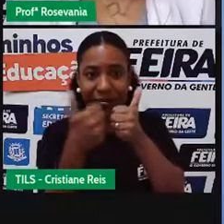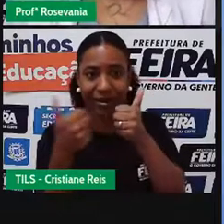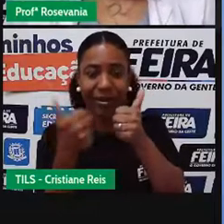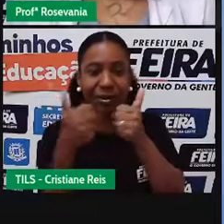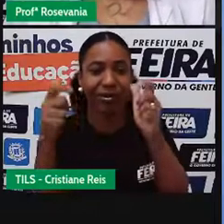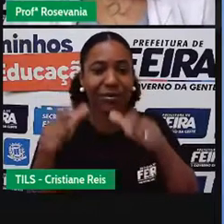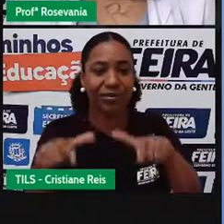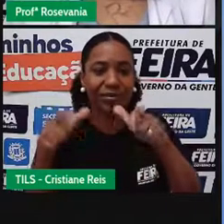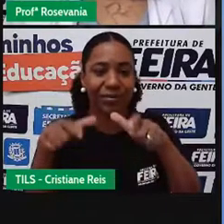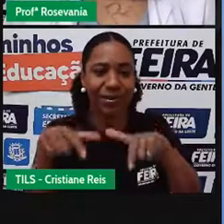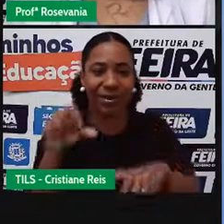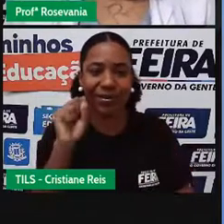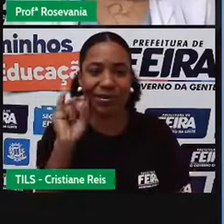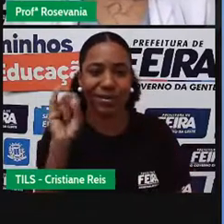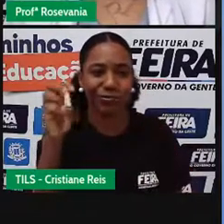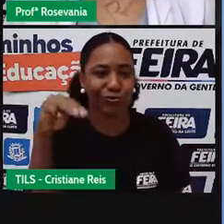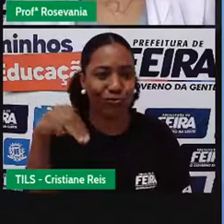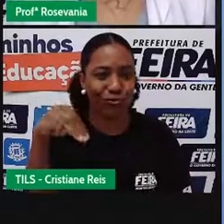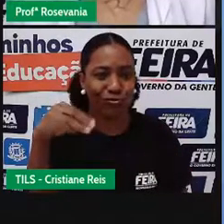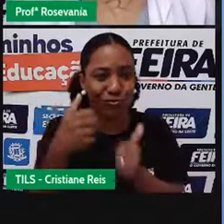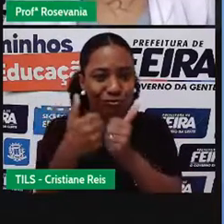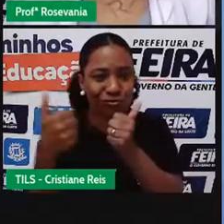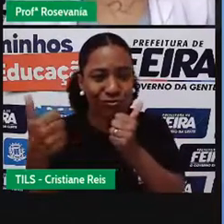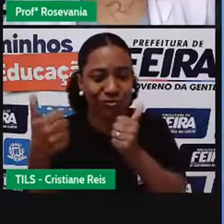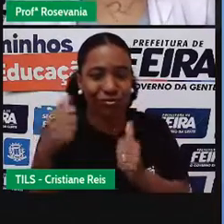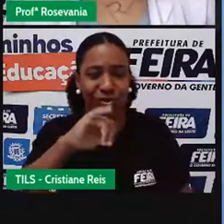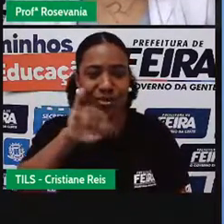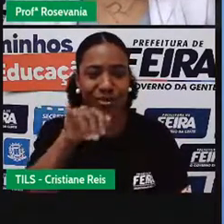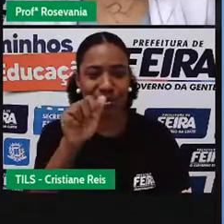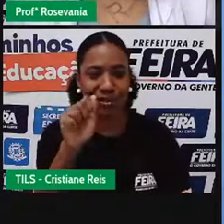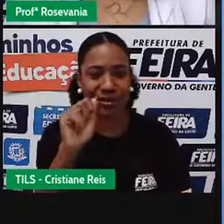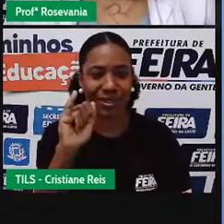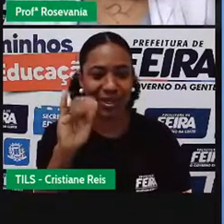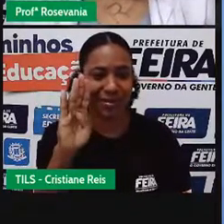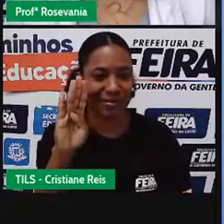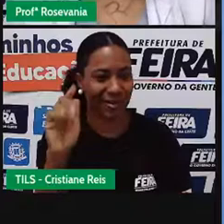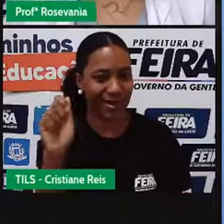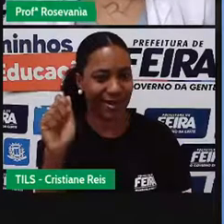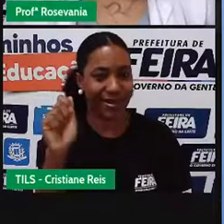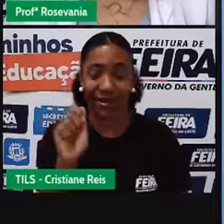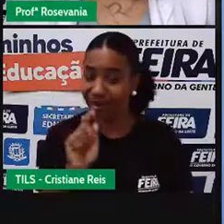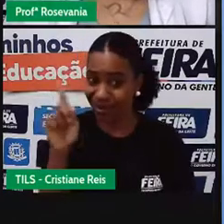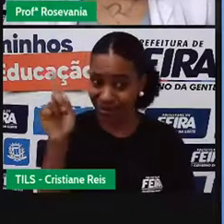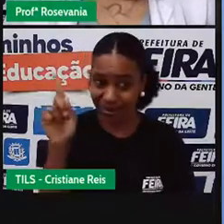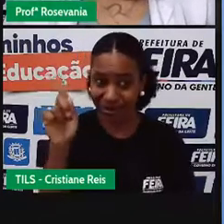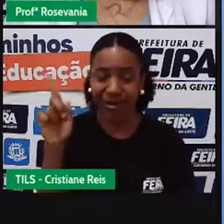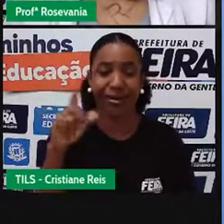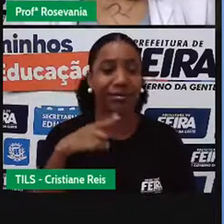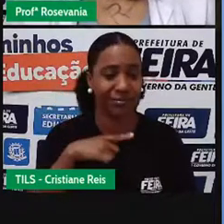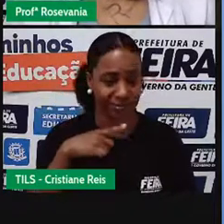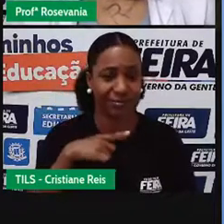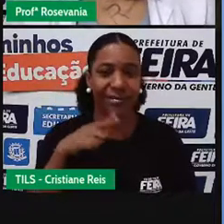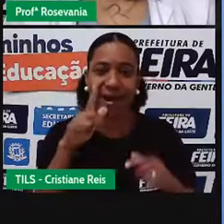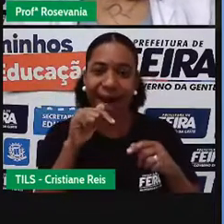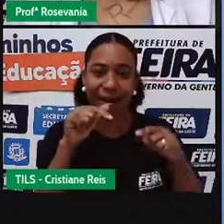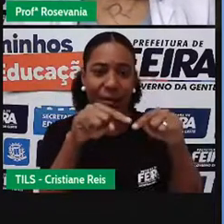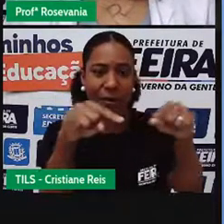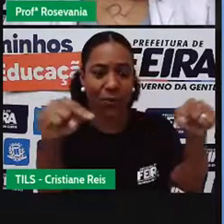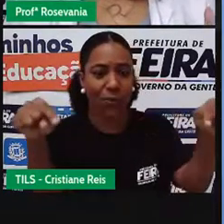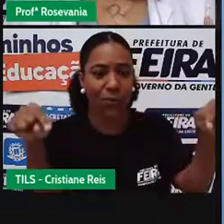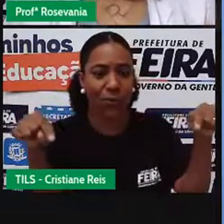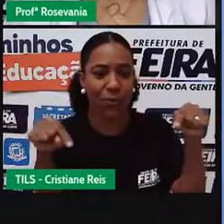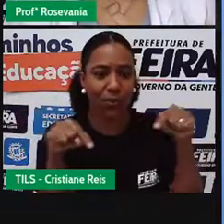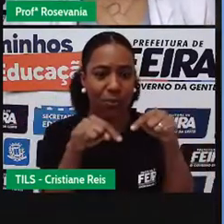em Jaíba, né, na região de Jaíba. Então, você percebe que essa lagoa, ela, né, o